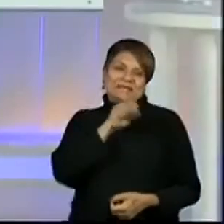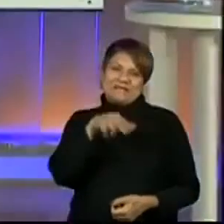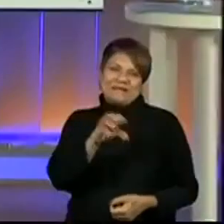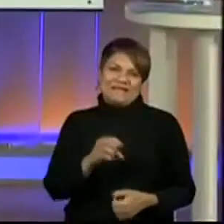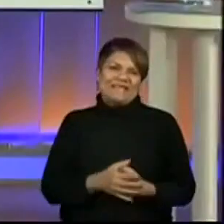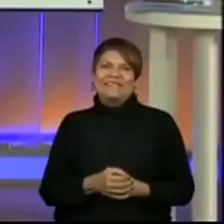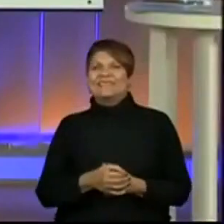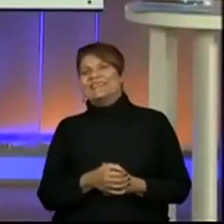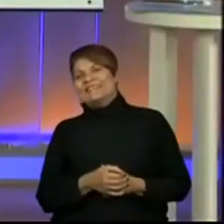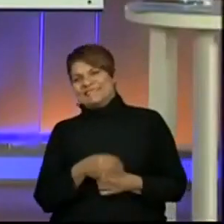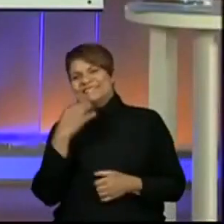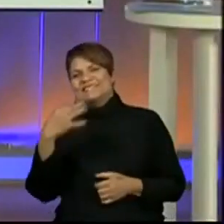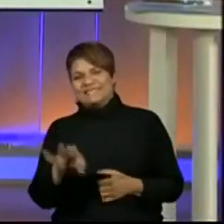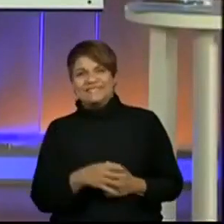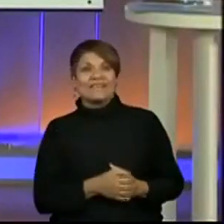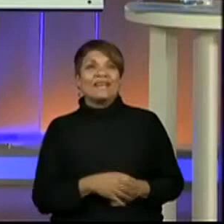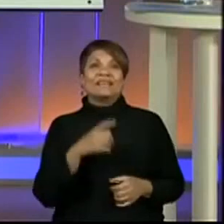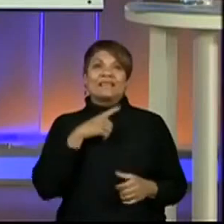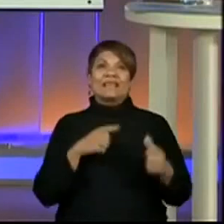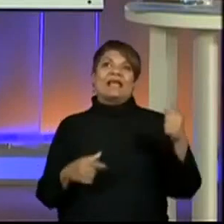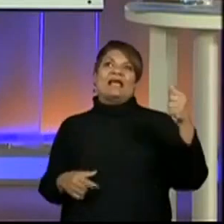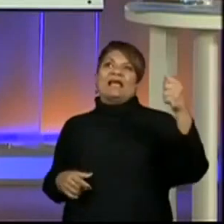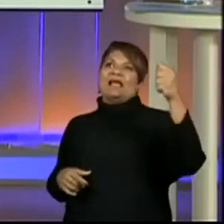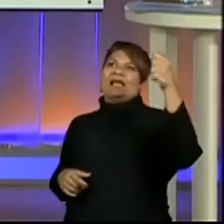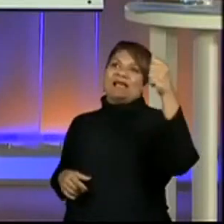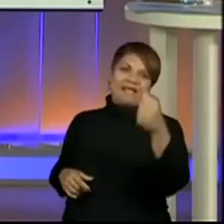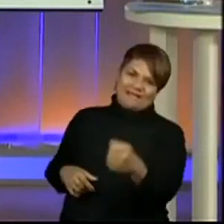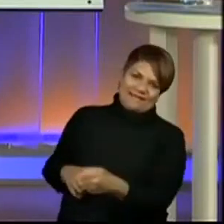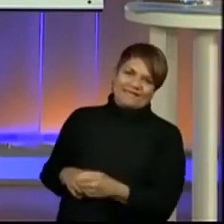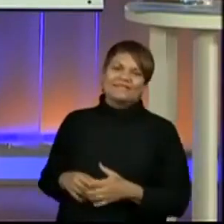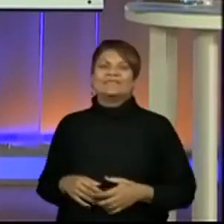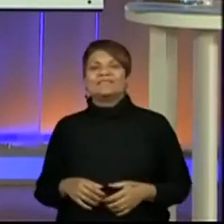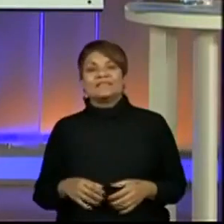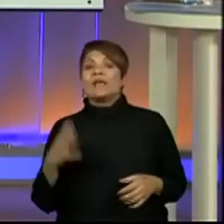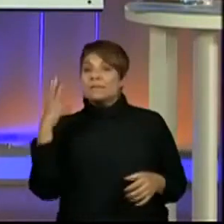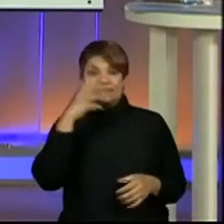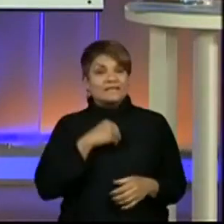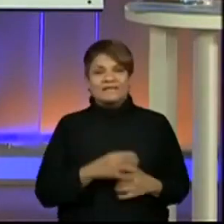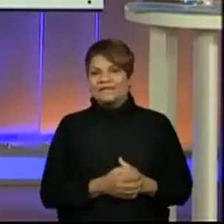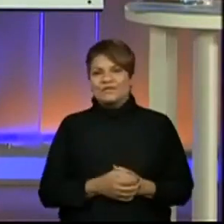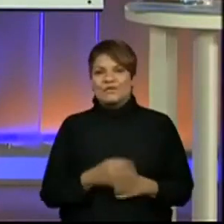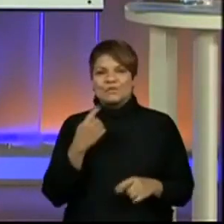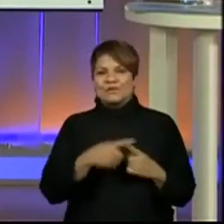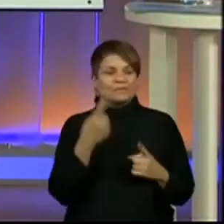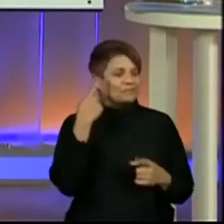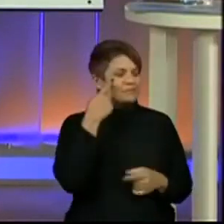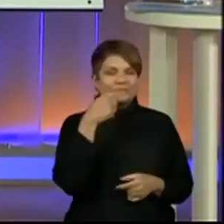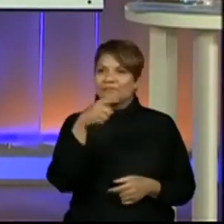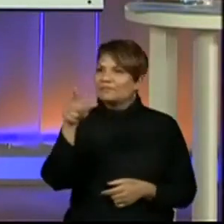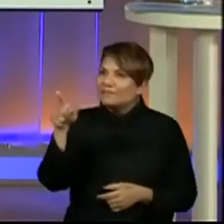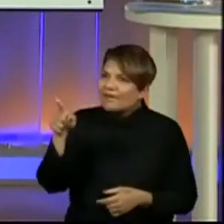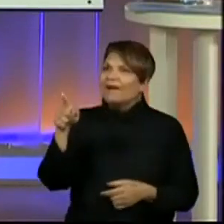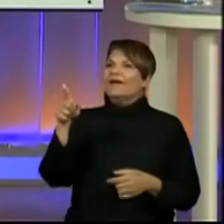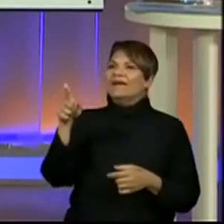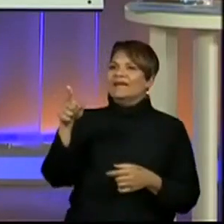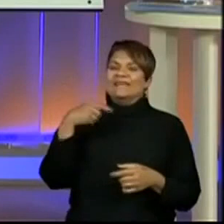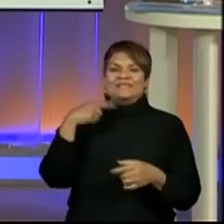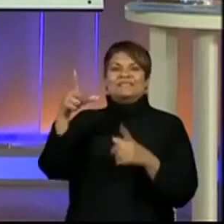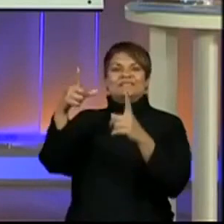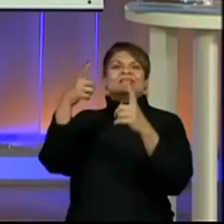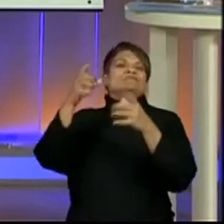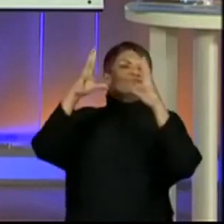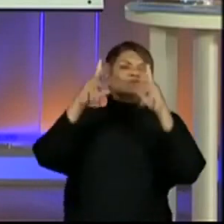Eu não aguentei. Tem uma chuva de... Mas olha, a coisa mais linda é virar nesse chat e ver que vocês estão